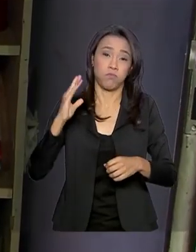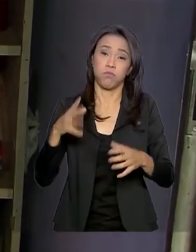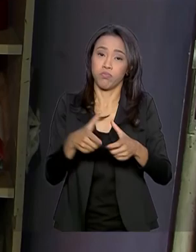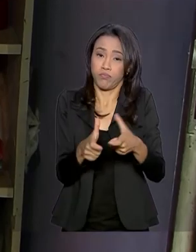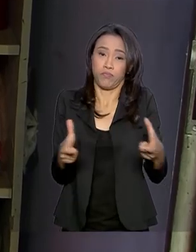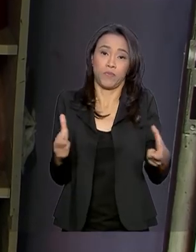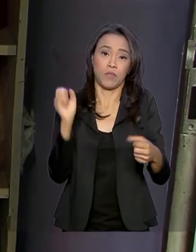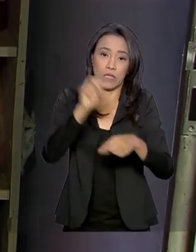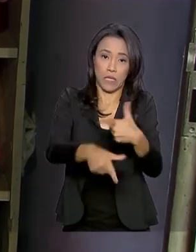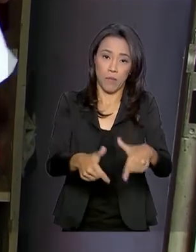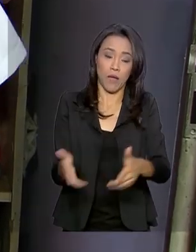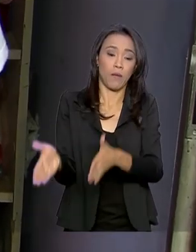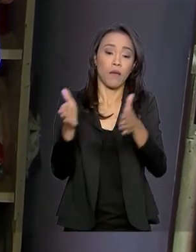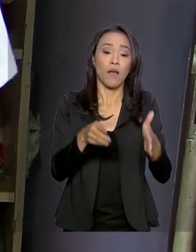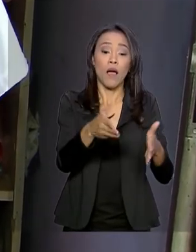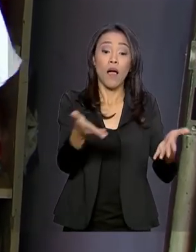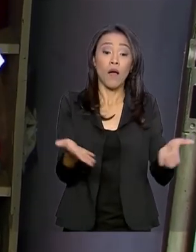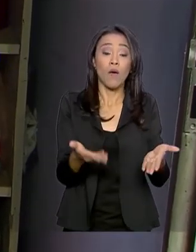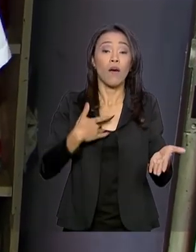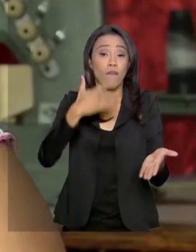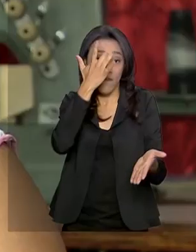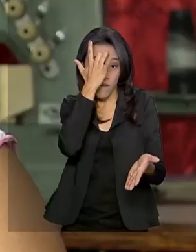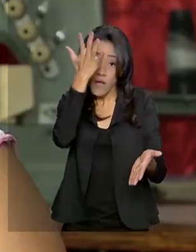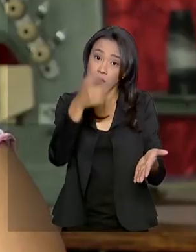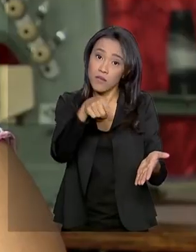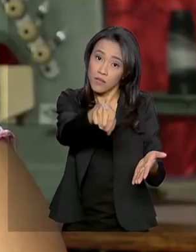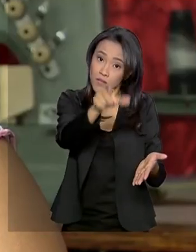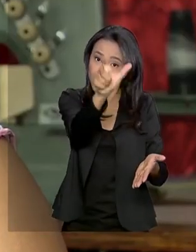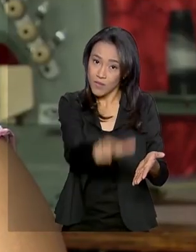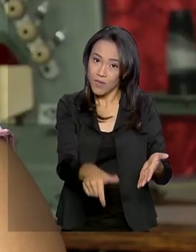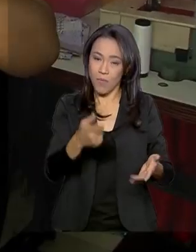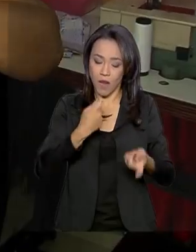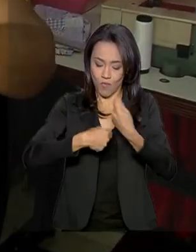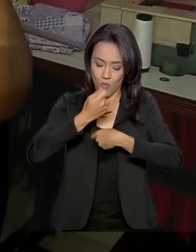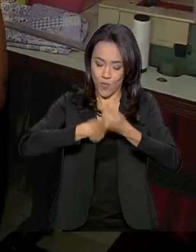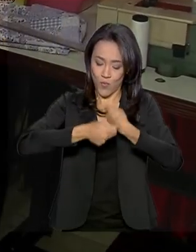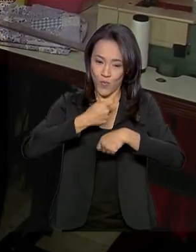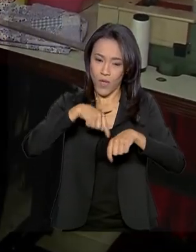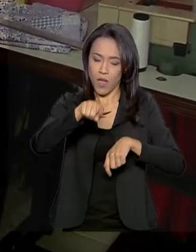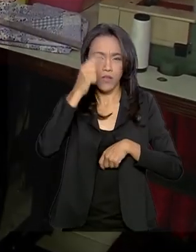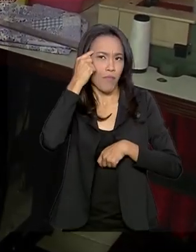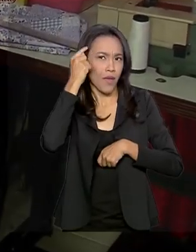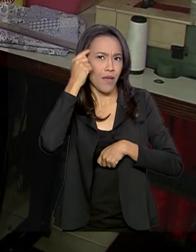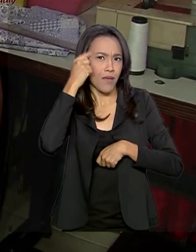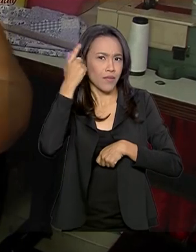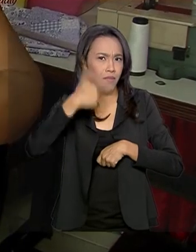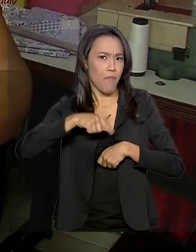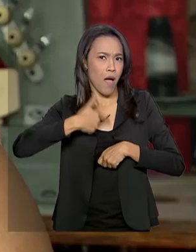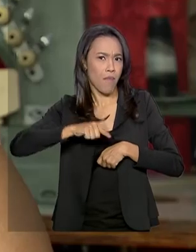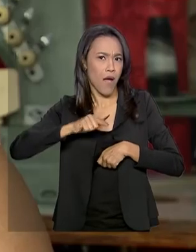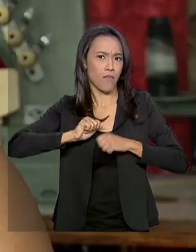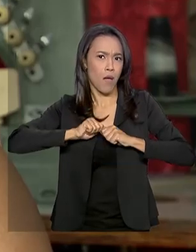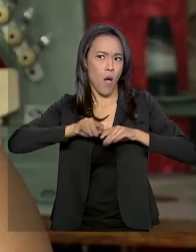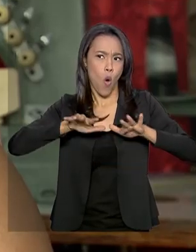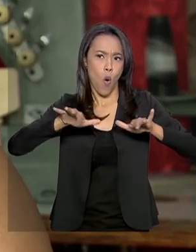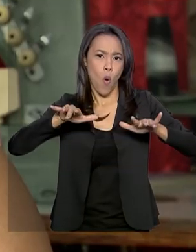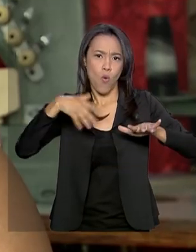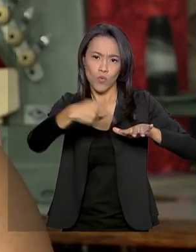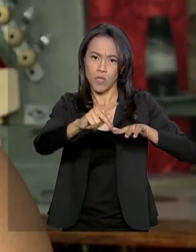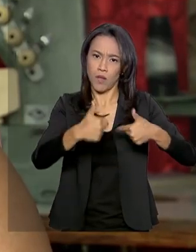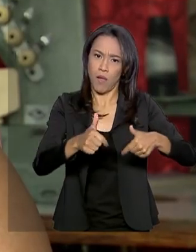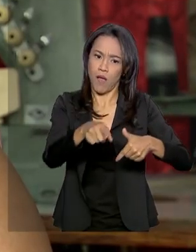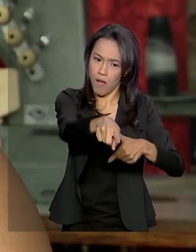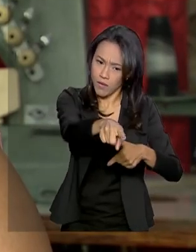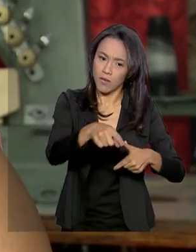agora fica mais fácil para o micro e pequeno empresário, a dona Joana já pensa em expandir o negócio. O meu planejamento,